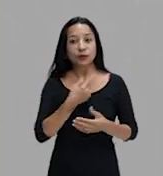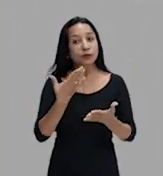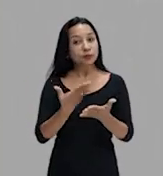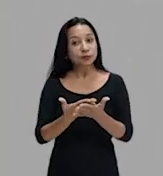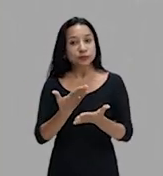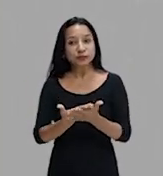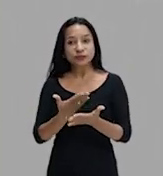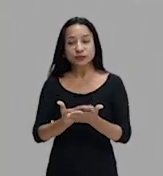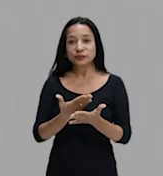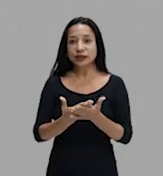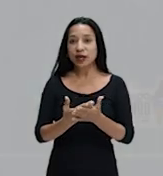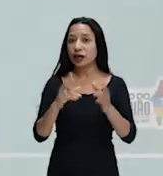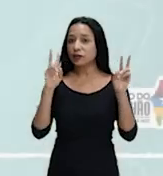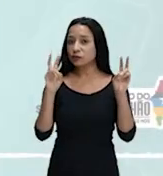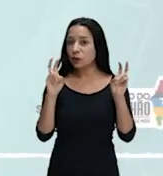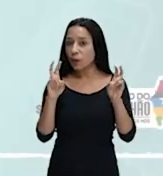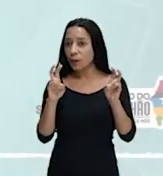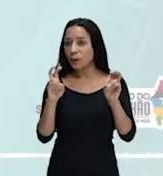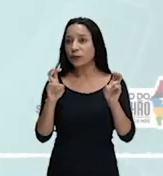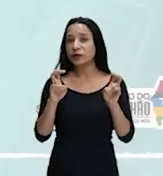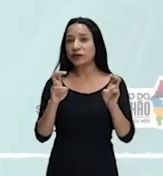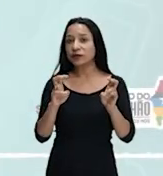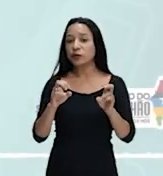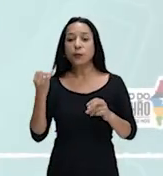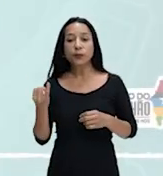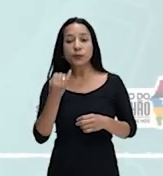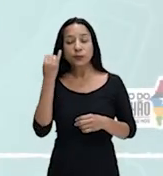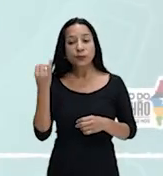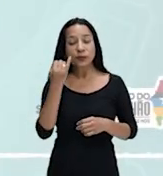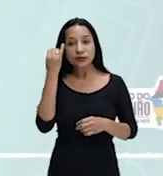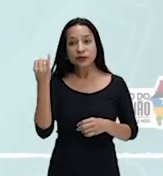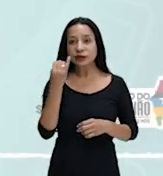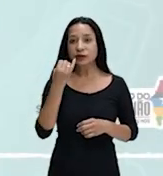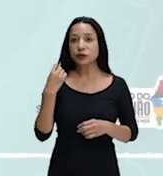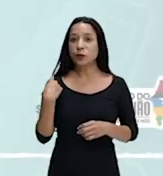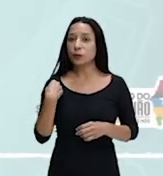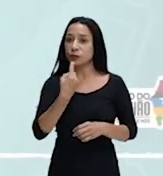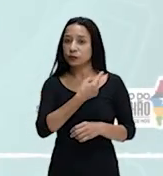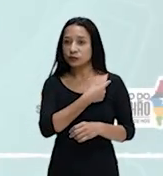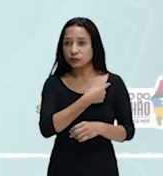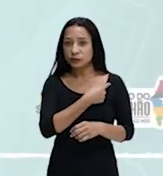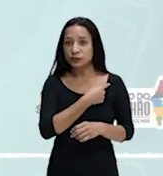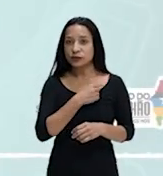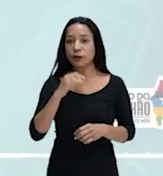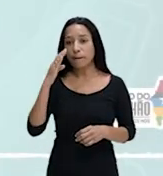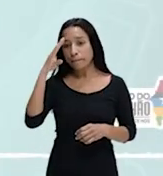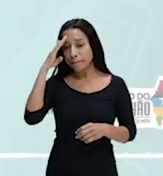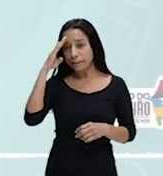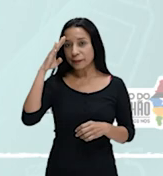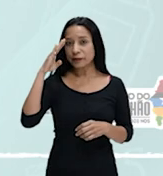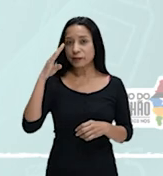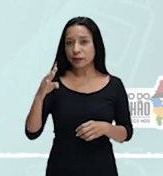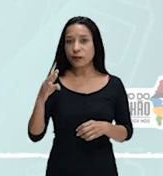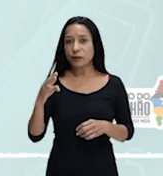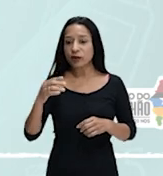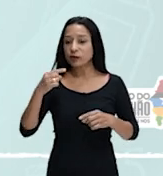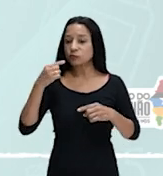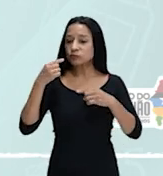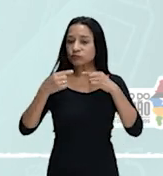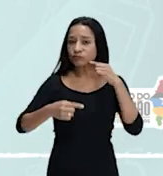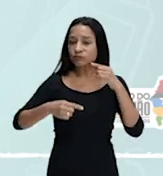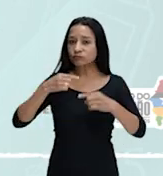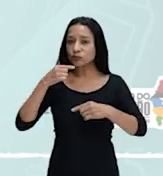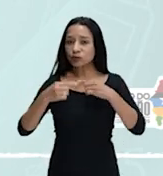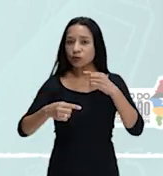sobre essa temática que é tão importante para todos nós, principalmente no combate